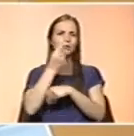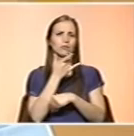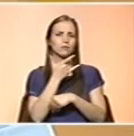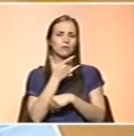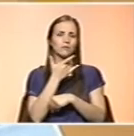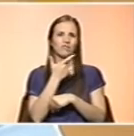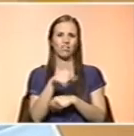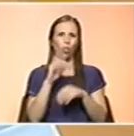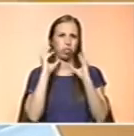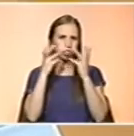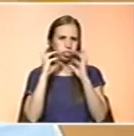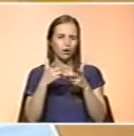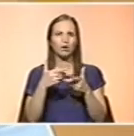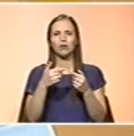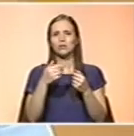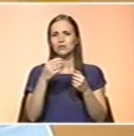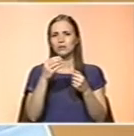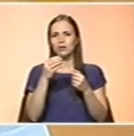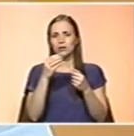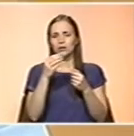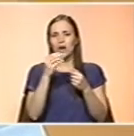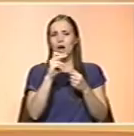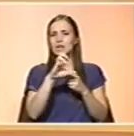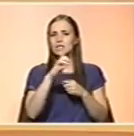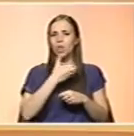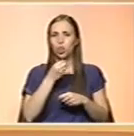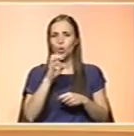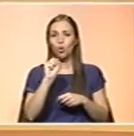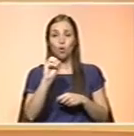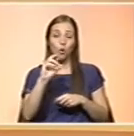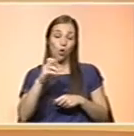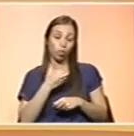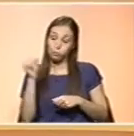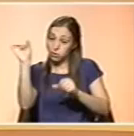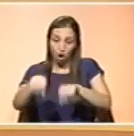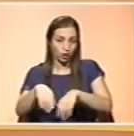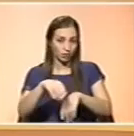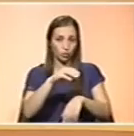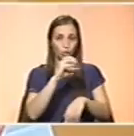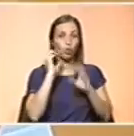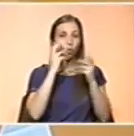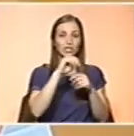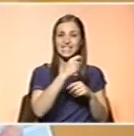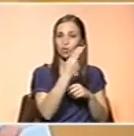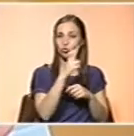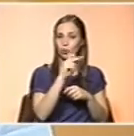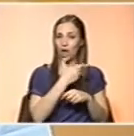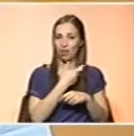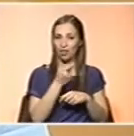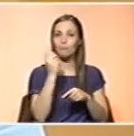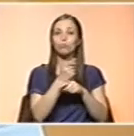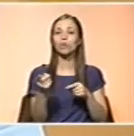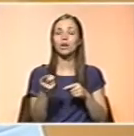ricos em gordura saturada, ricos em ácidos gordos trans, que ainda são piores que a gordura saturada, que não só aumentam o mau colesterol como